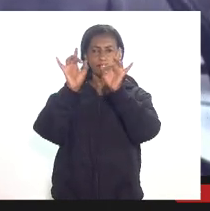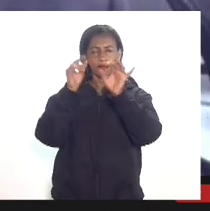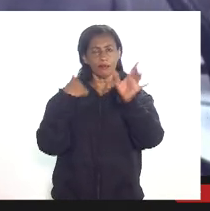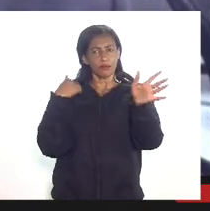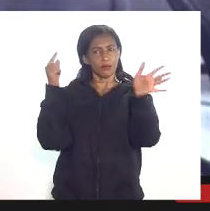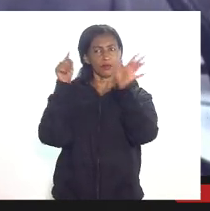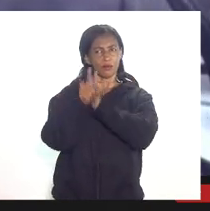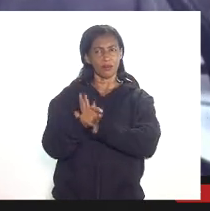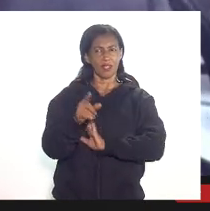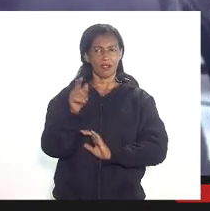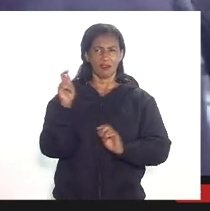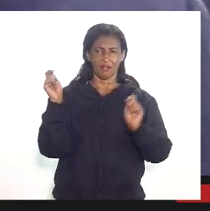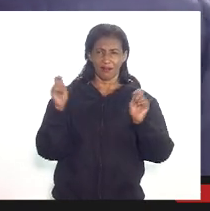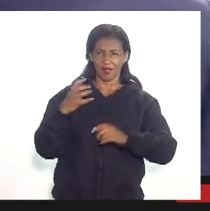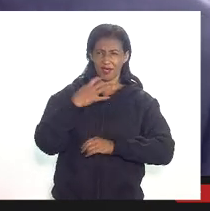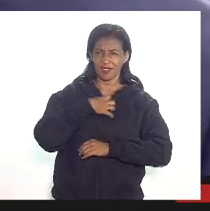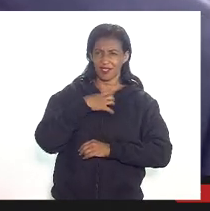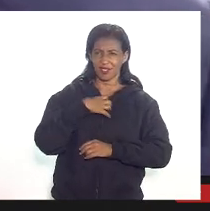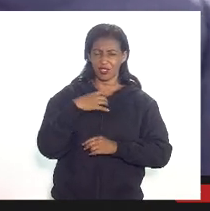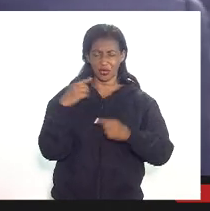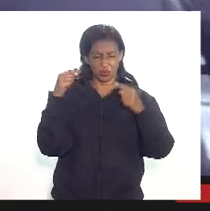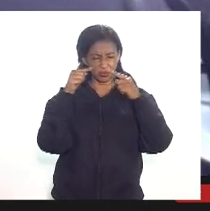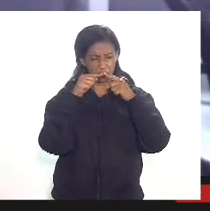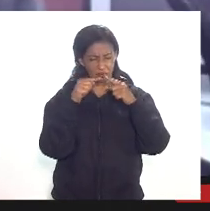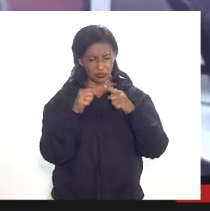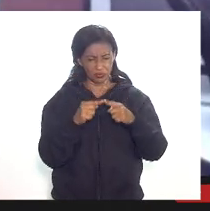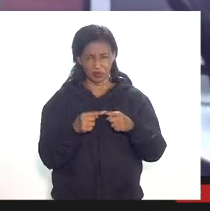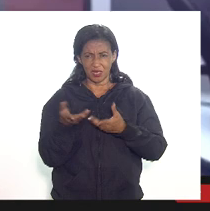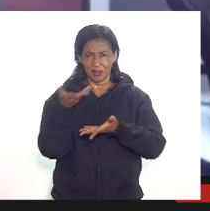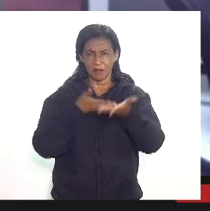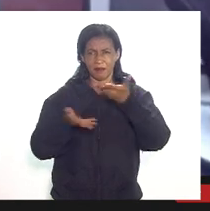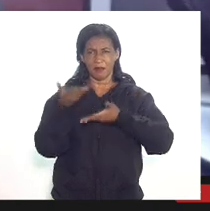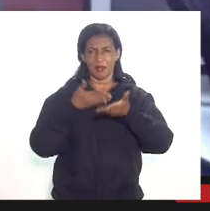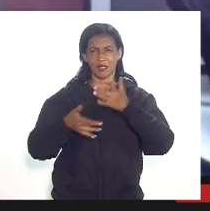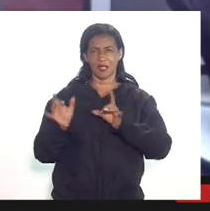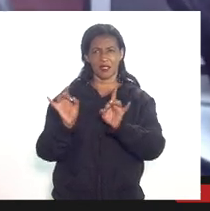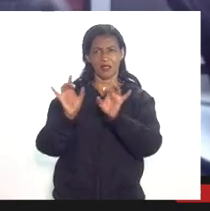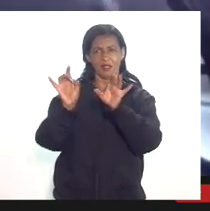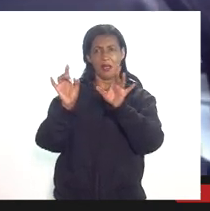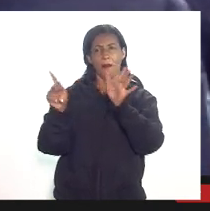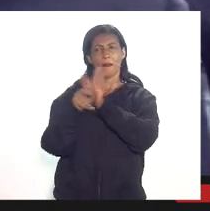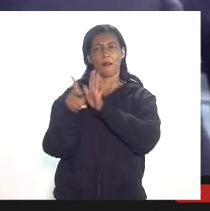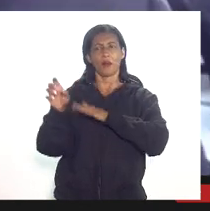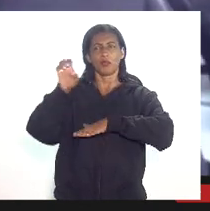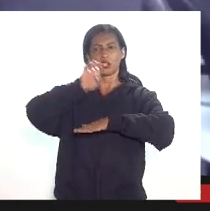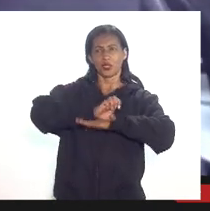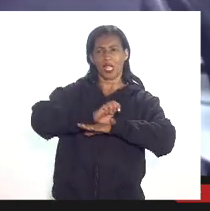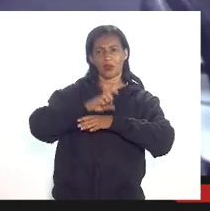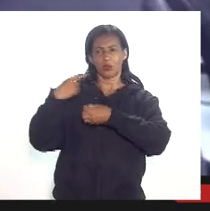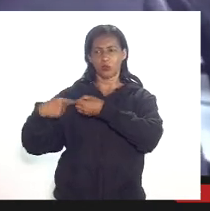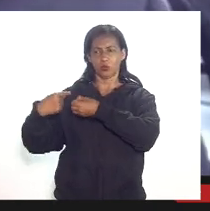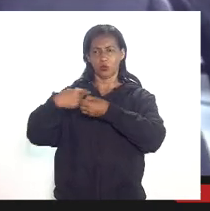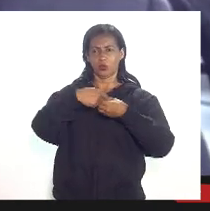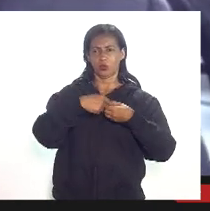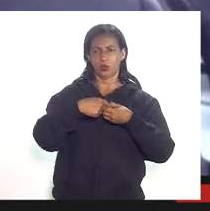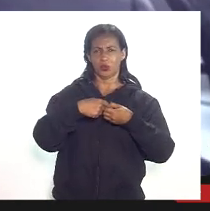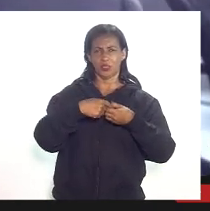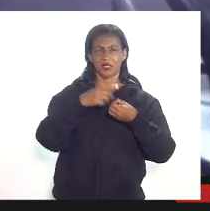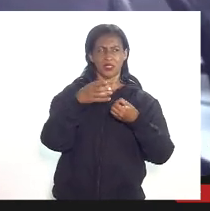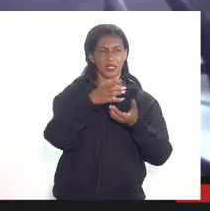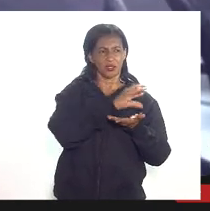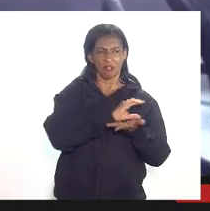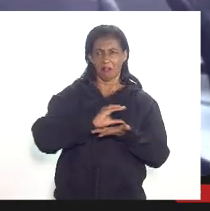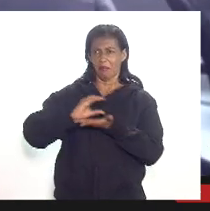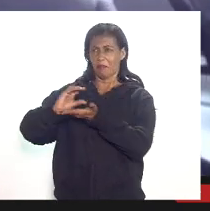pergunto faz sentido que essa parcela de participação especial que seria devida a estados e municípios seja destinada para fomentar pesquisa e